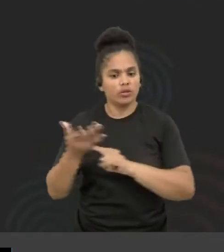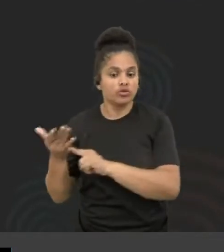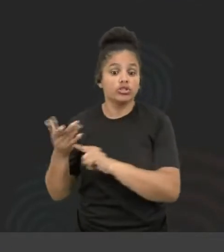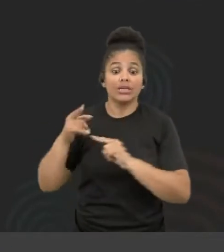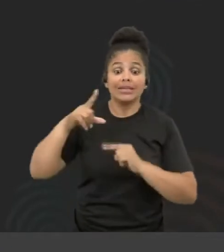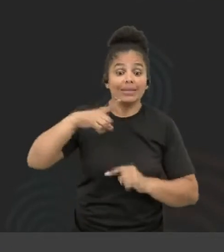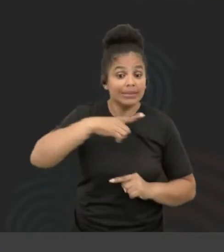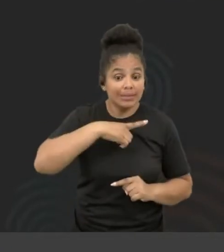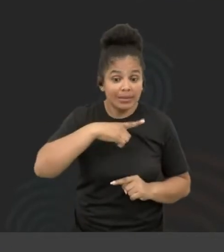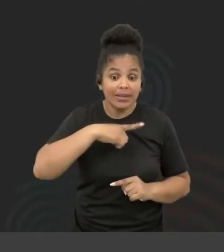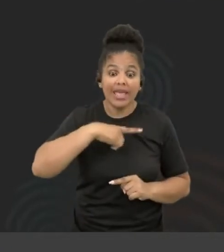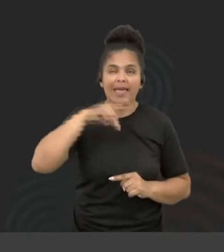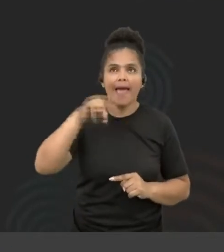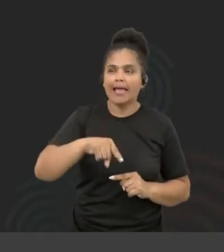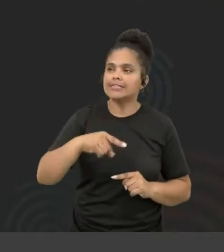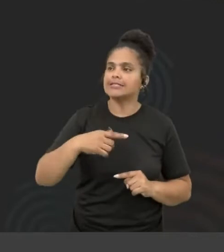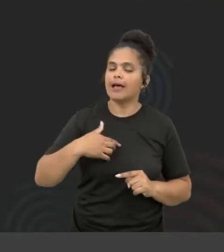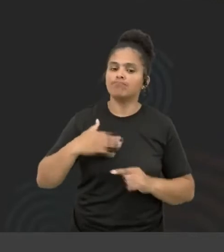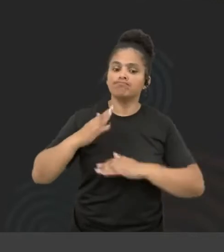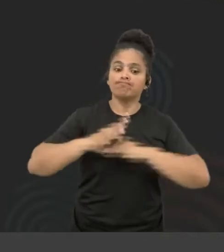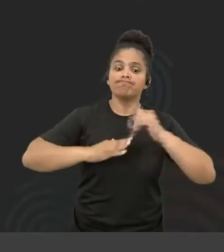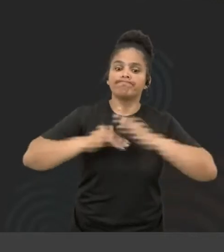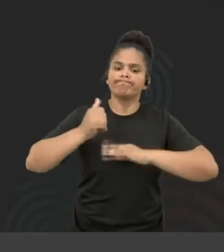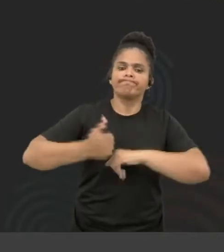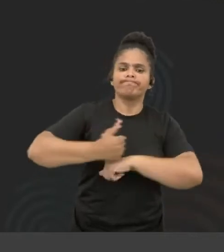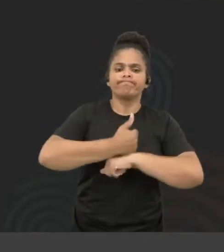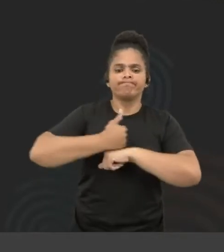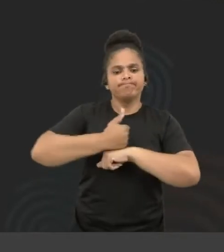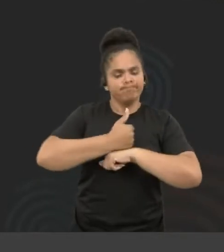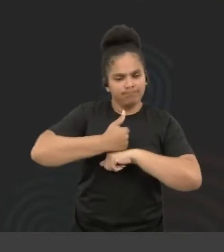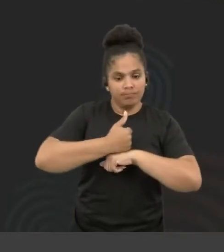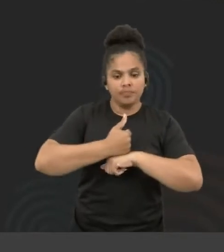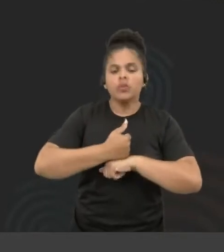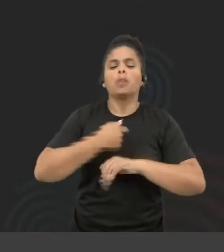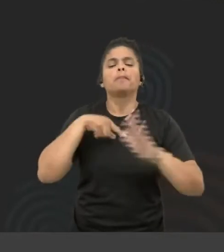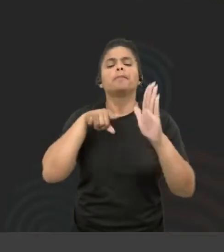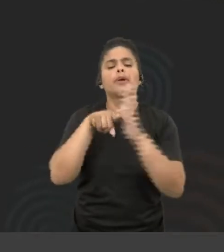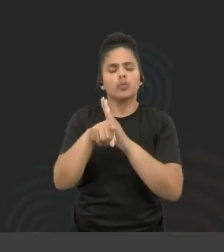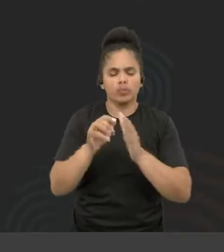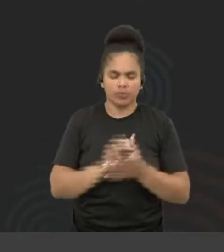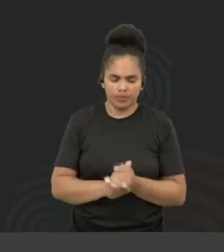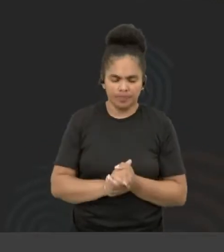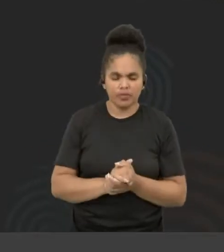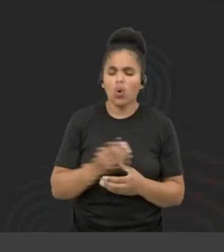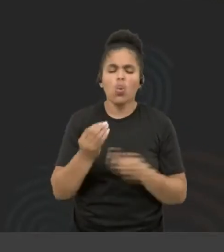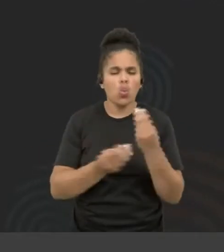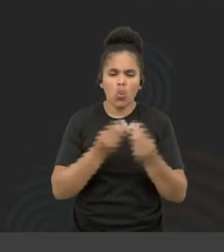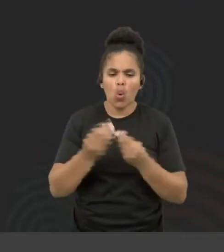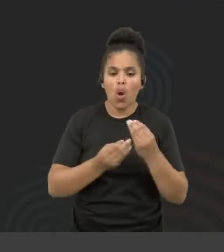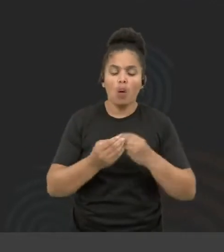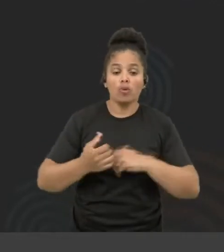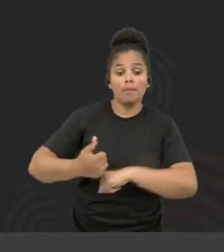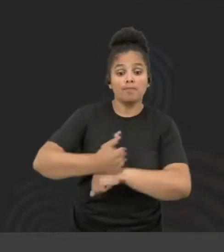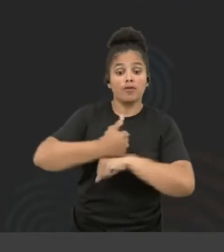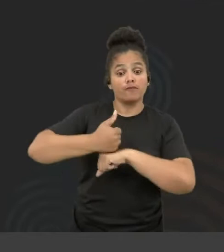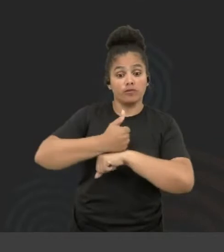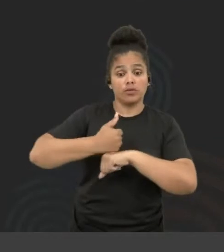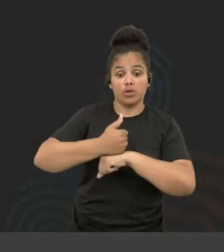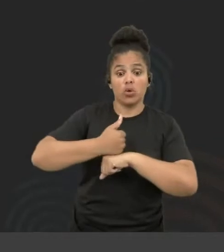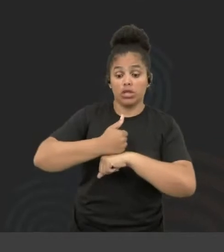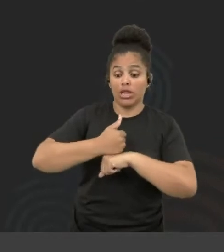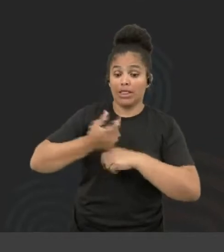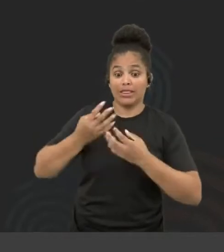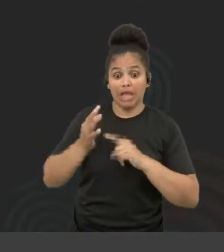essa carreira aqui, né? Então, o que eu queria perguntar para vocês é como que as carreiras de tecnologia, elas podem